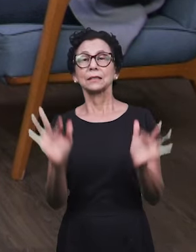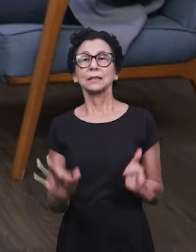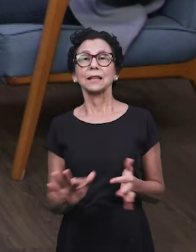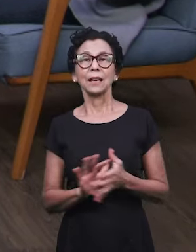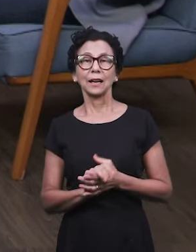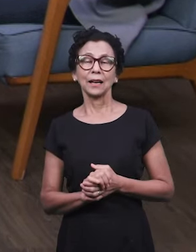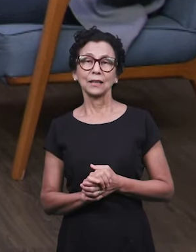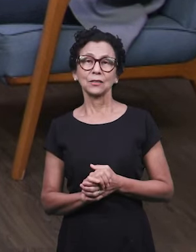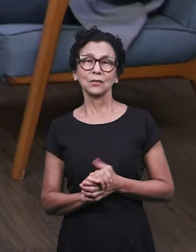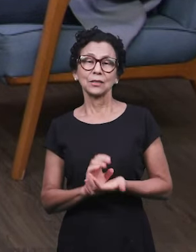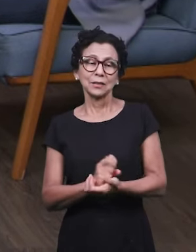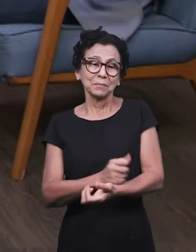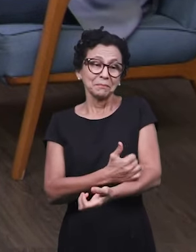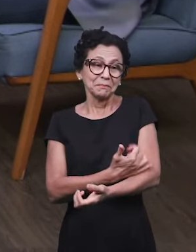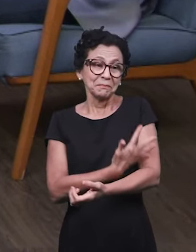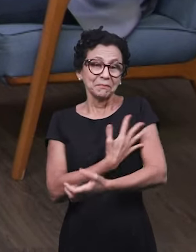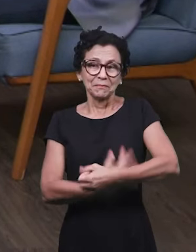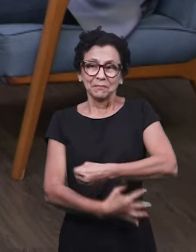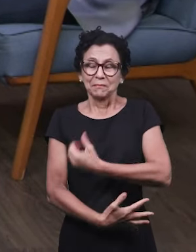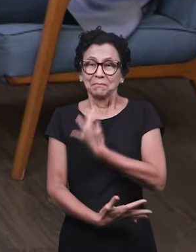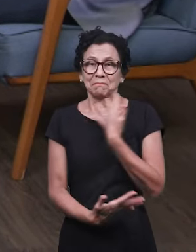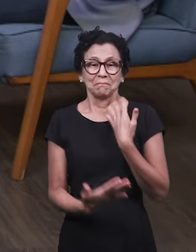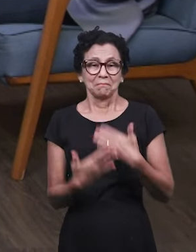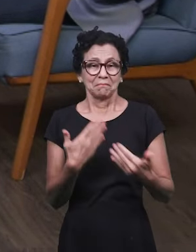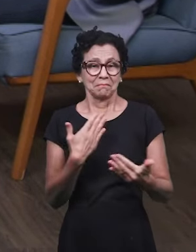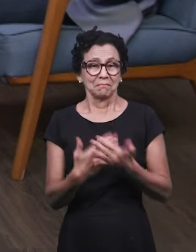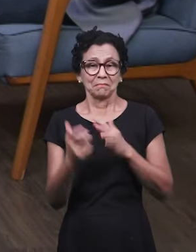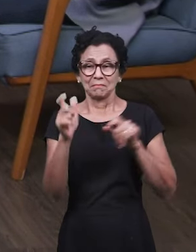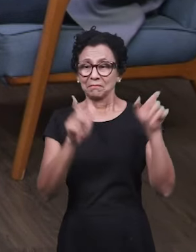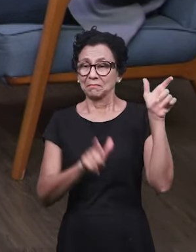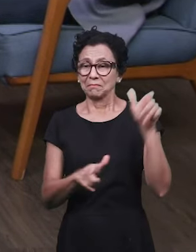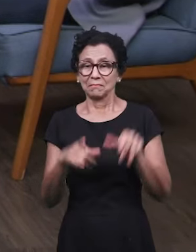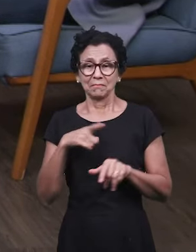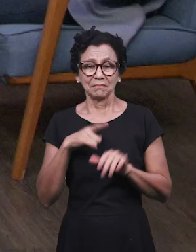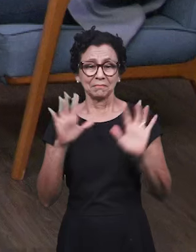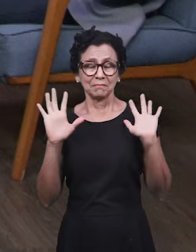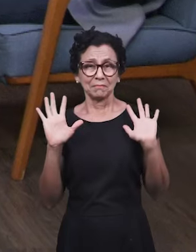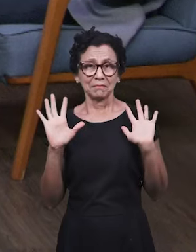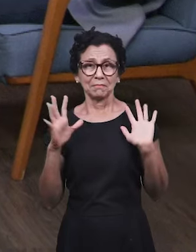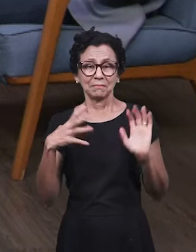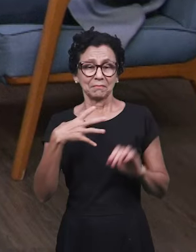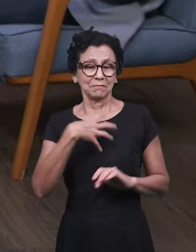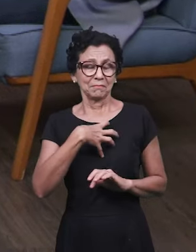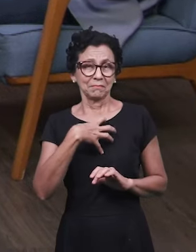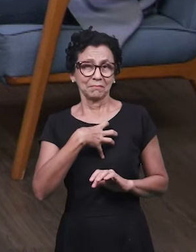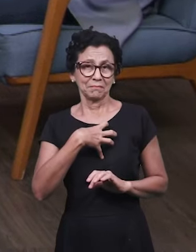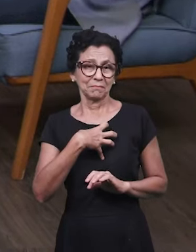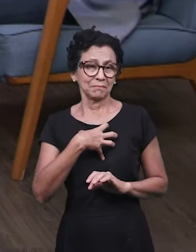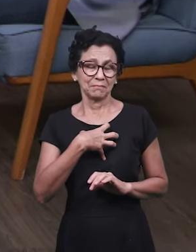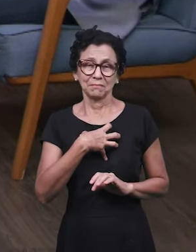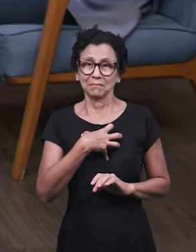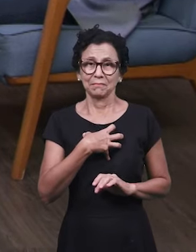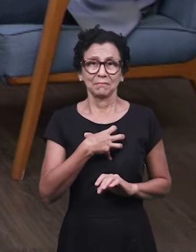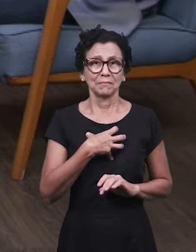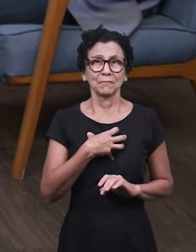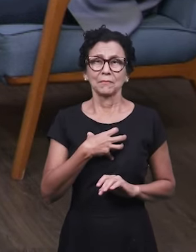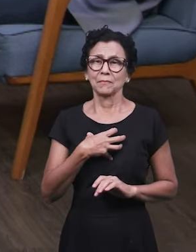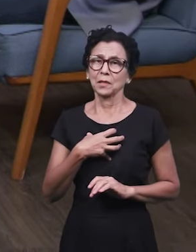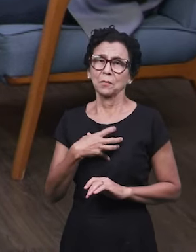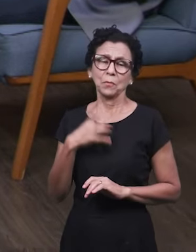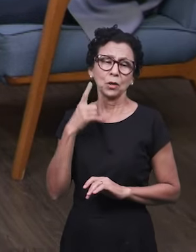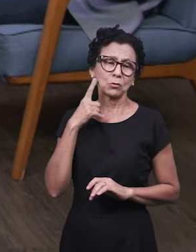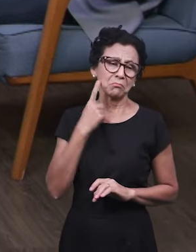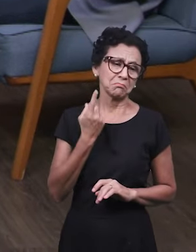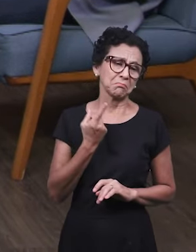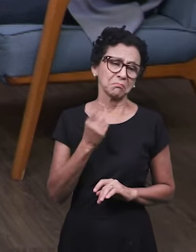emocional, qualquer um tem do seu jeito próprio. Eu posso ler alguma coisa e